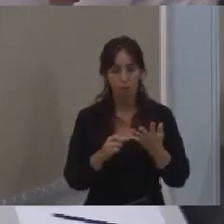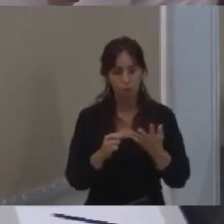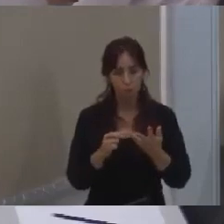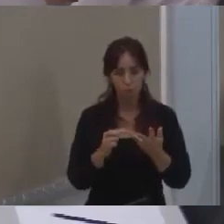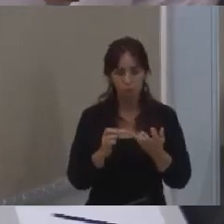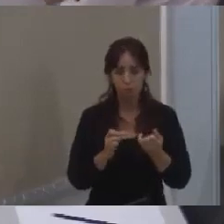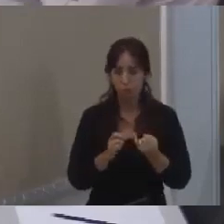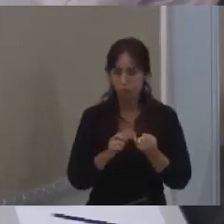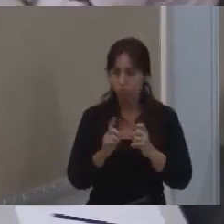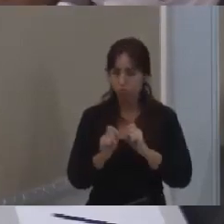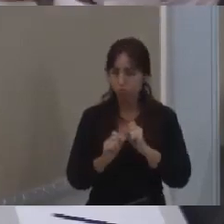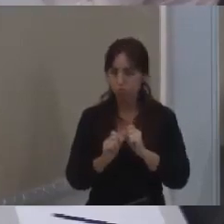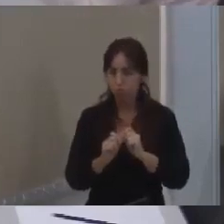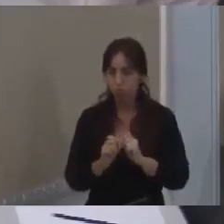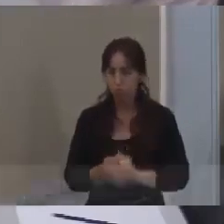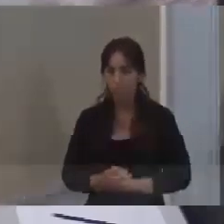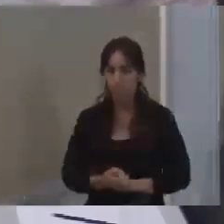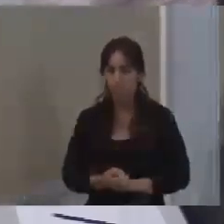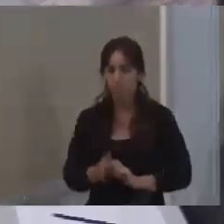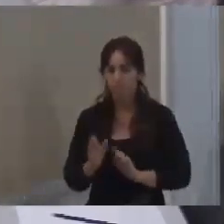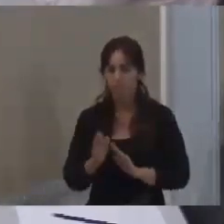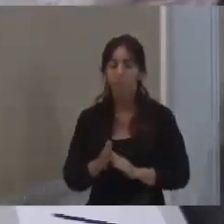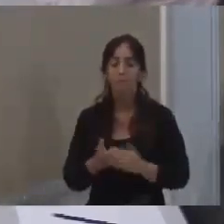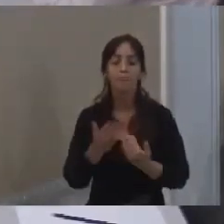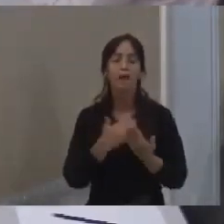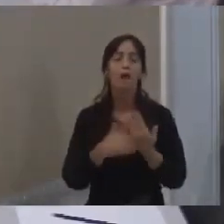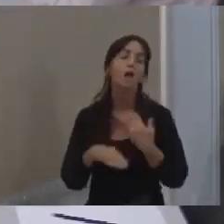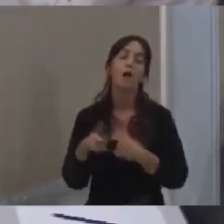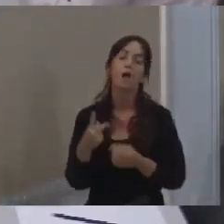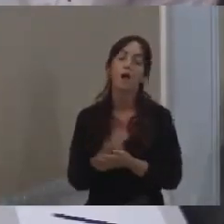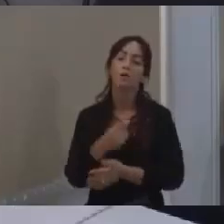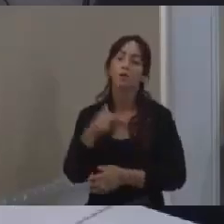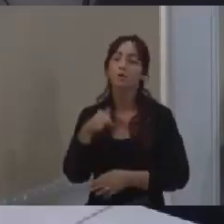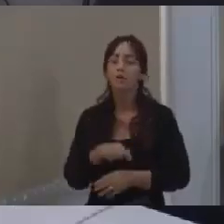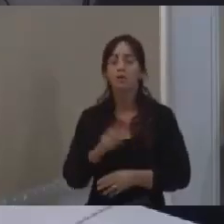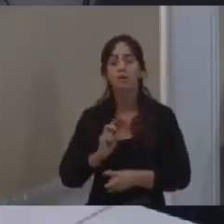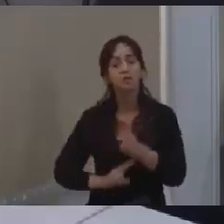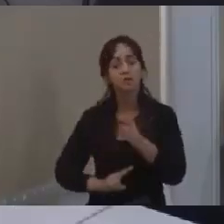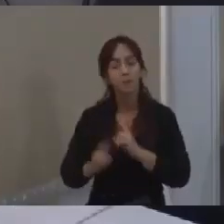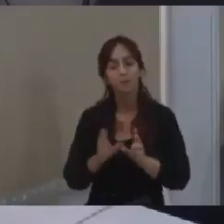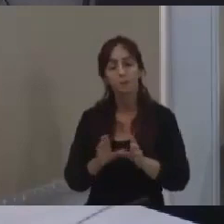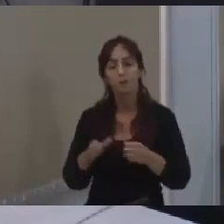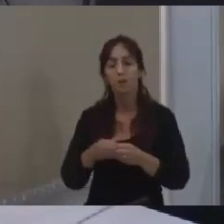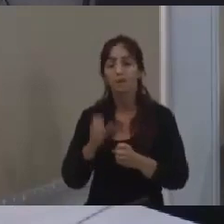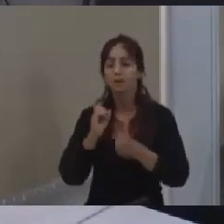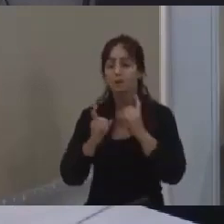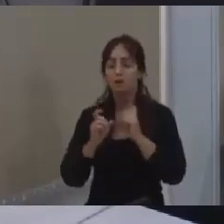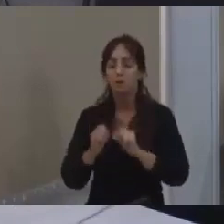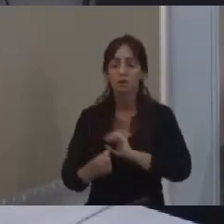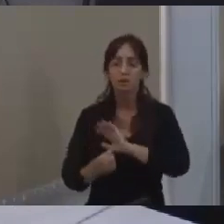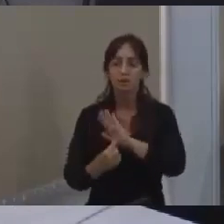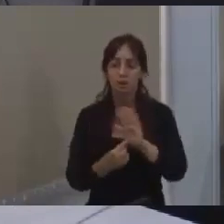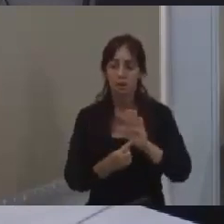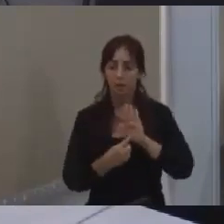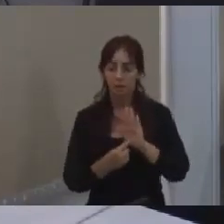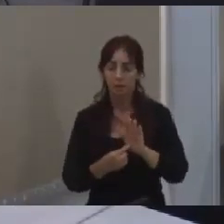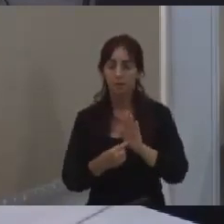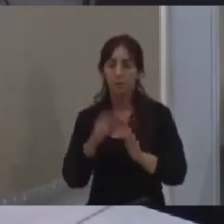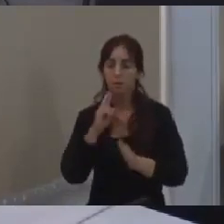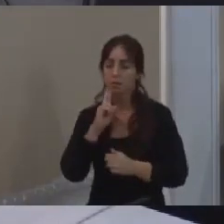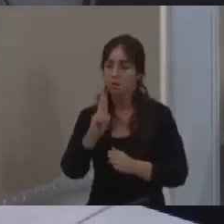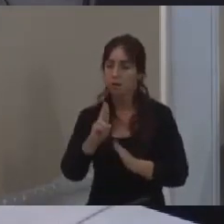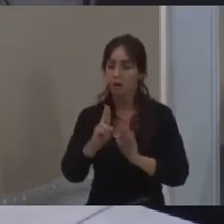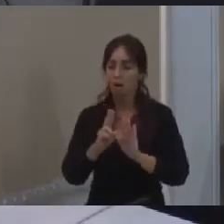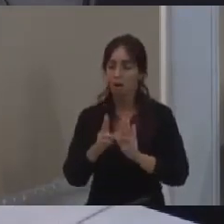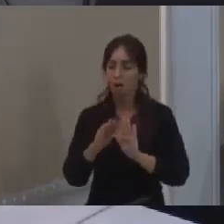Mas vamos lá. Recentemente, nós tivemos aqui, nessa mesma comissão, a apresentação dos resultados